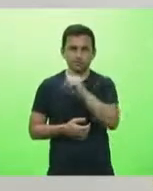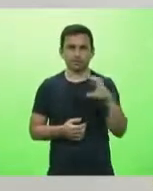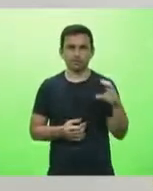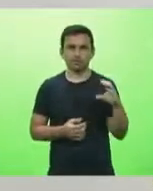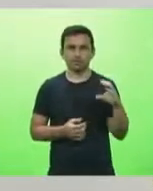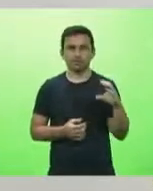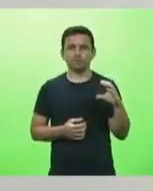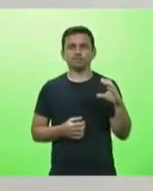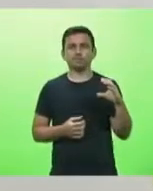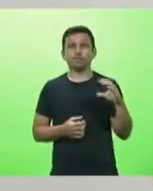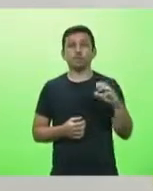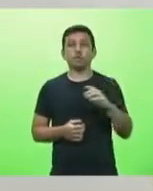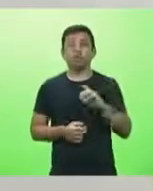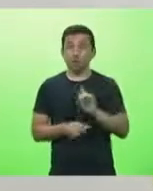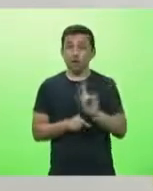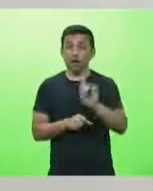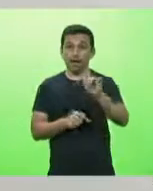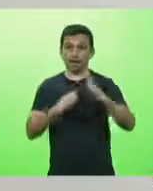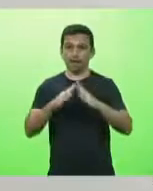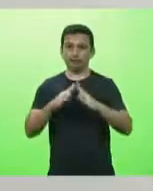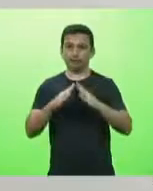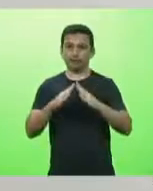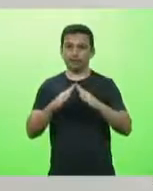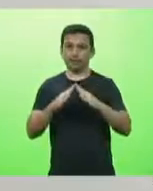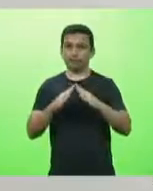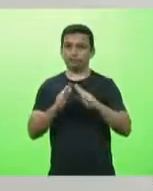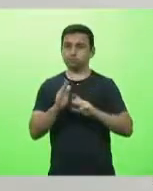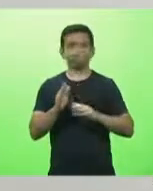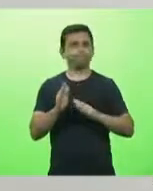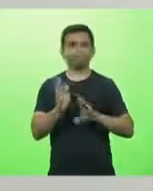Mas agora, o gás de cozinha também acaba de subir.